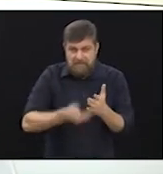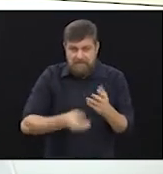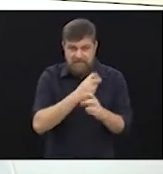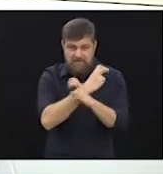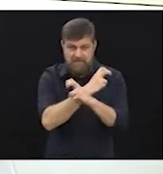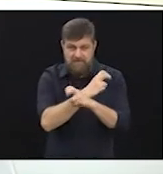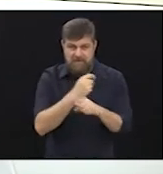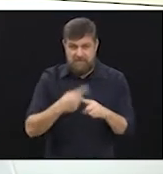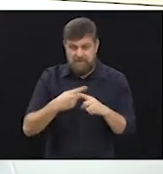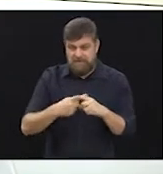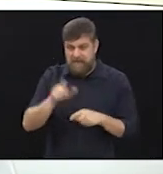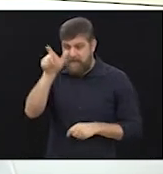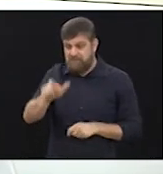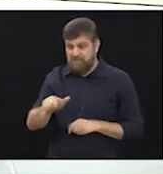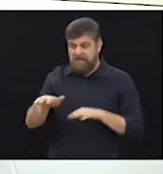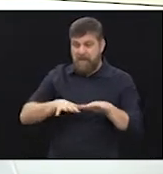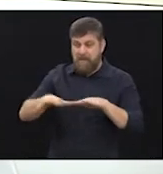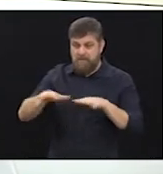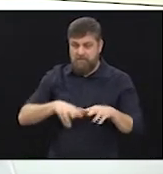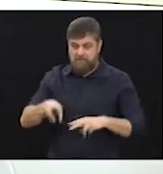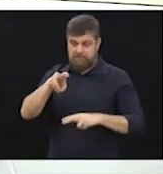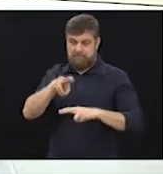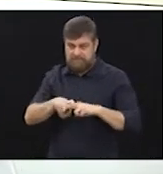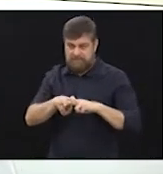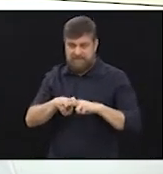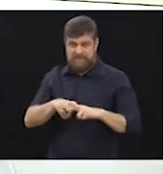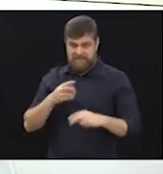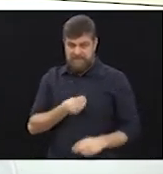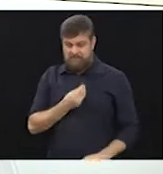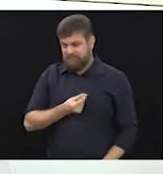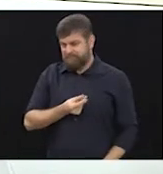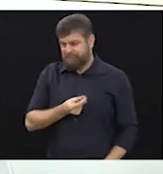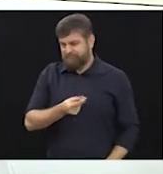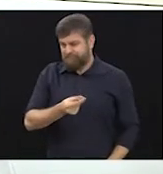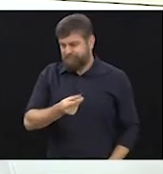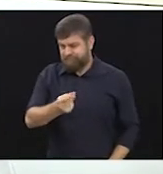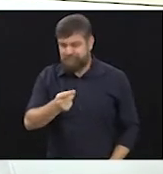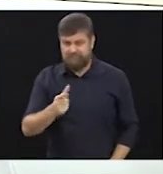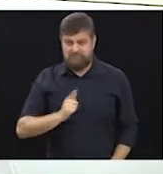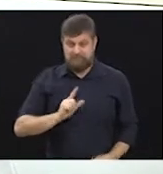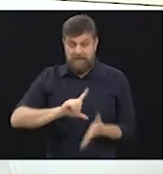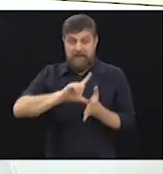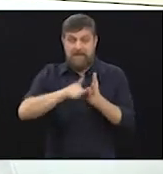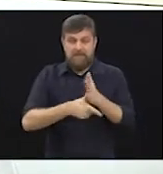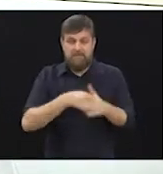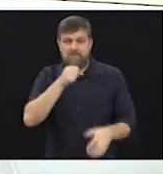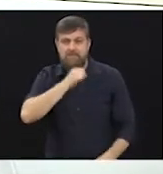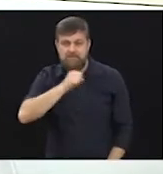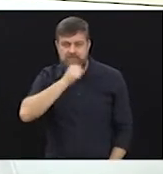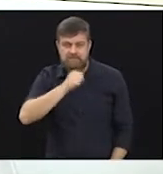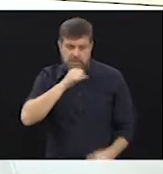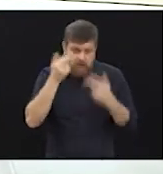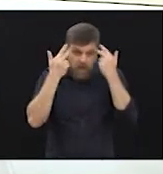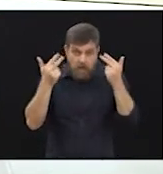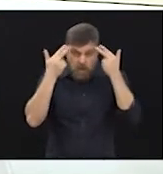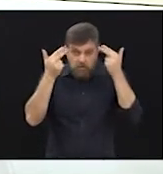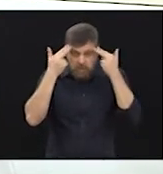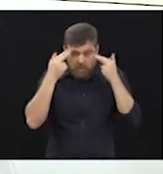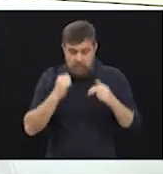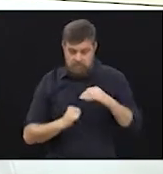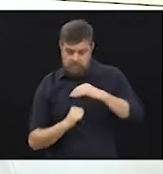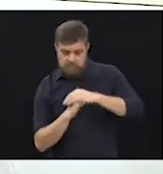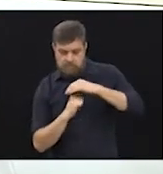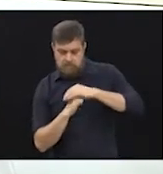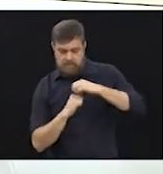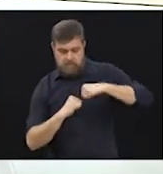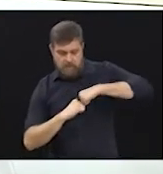movimentos e posições que o paciente adota ao longo da vida. Só que com o envelhecimento normal e natural, essa